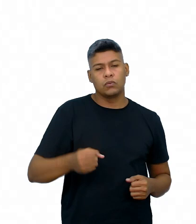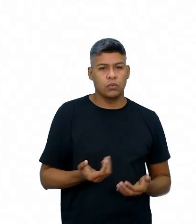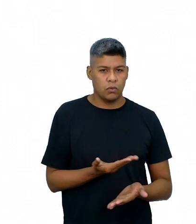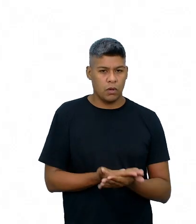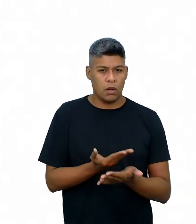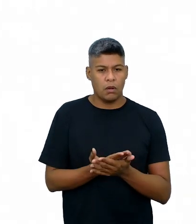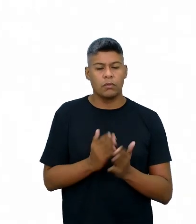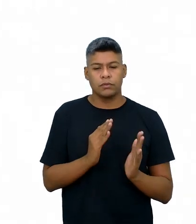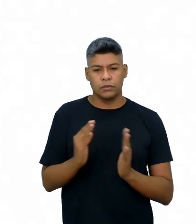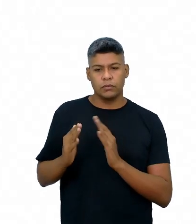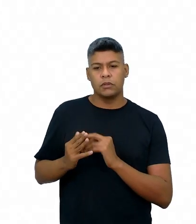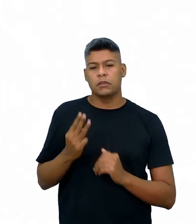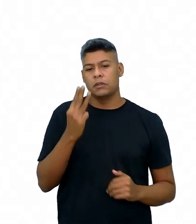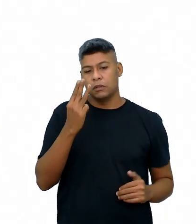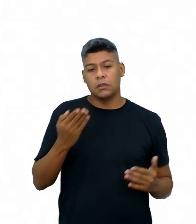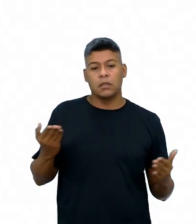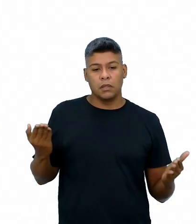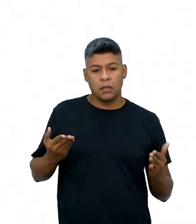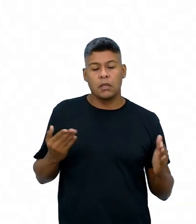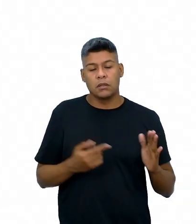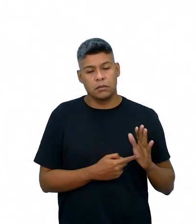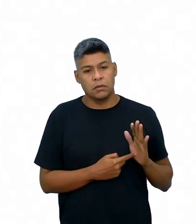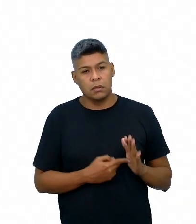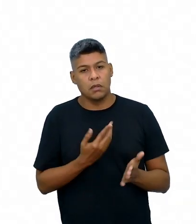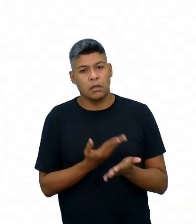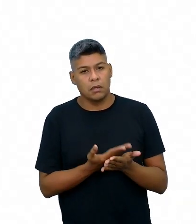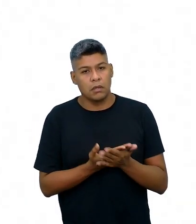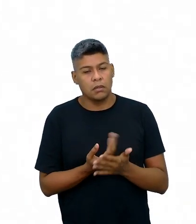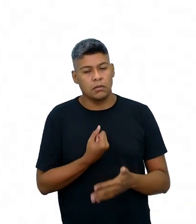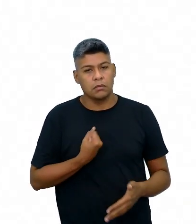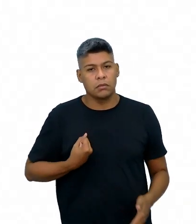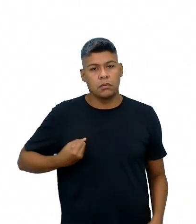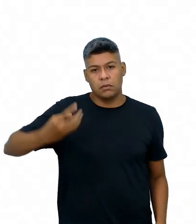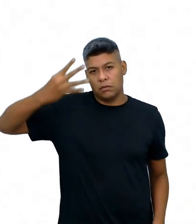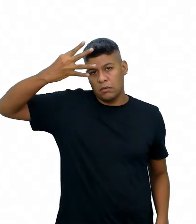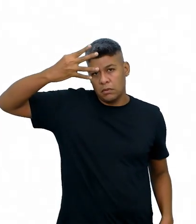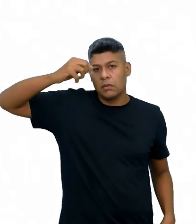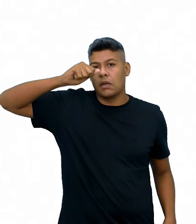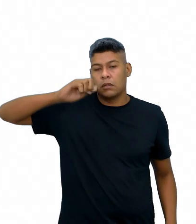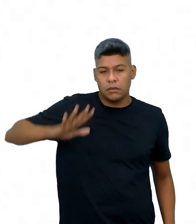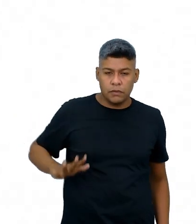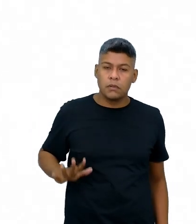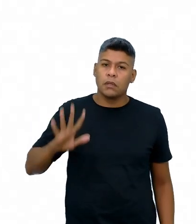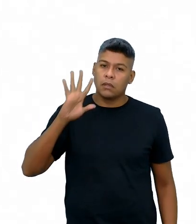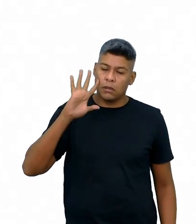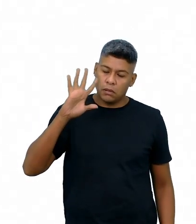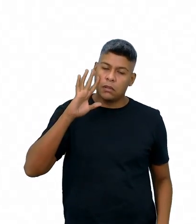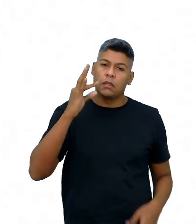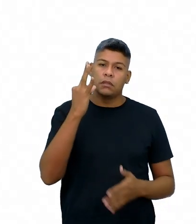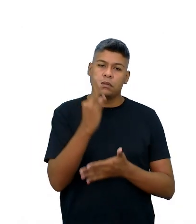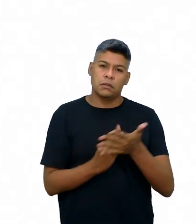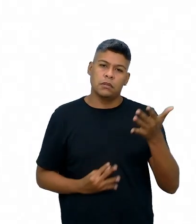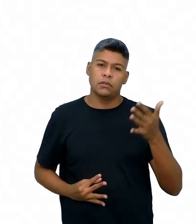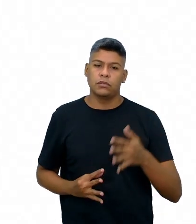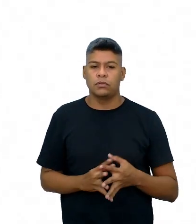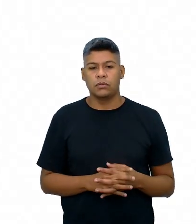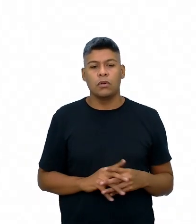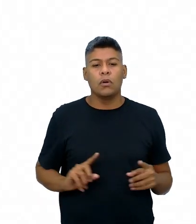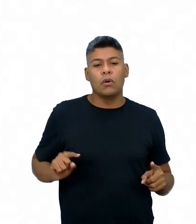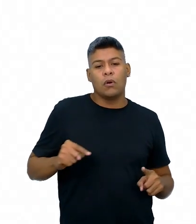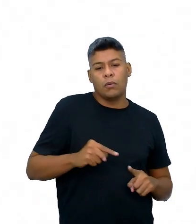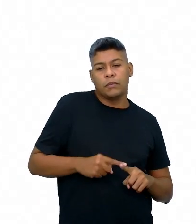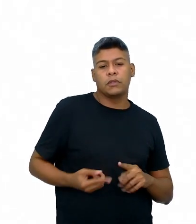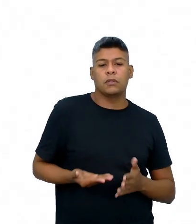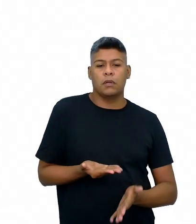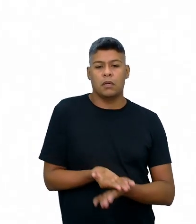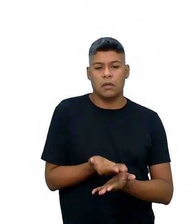e agora em destaque a aula 4, atividade de reflexão do texto. O objetivo